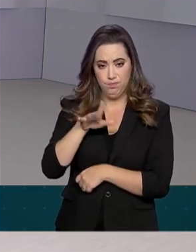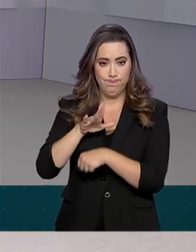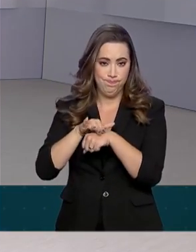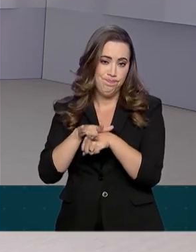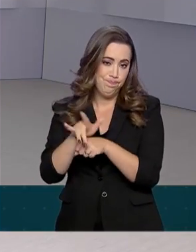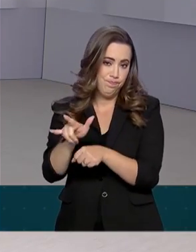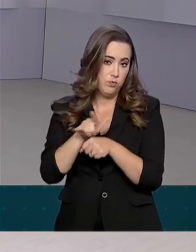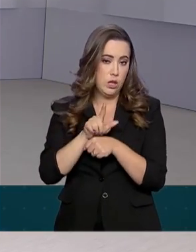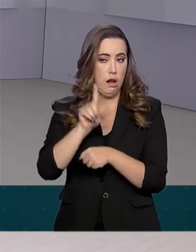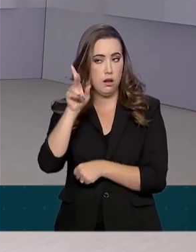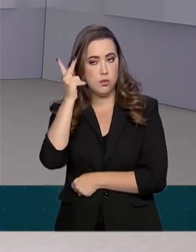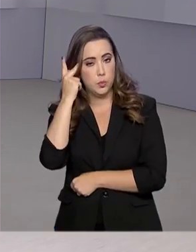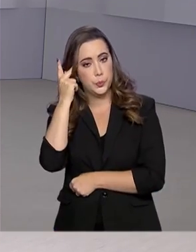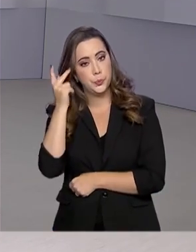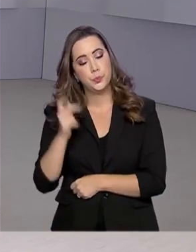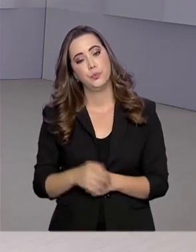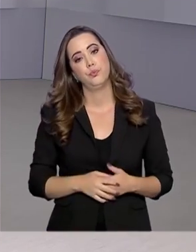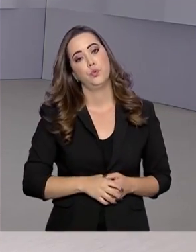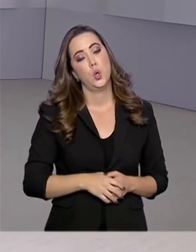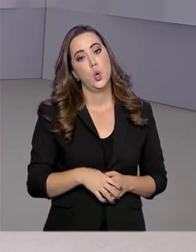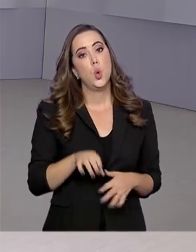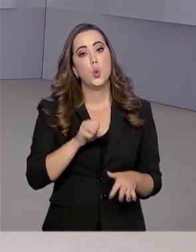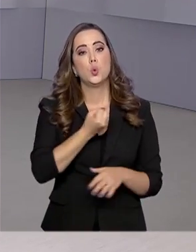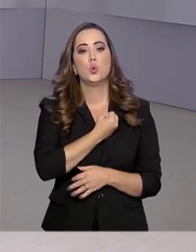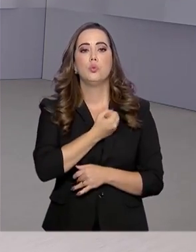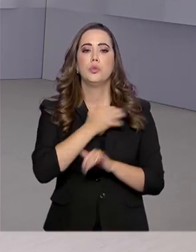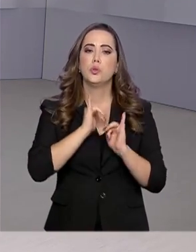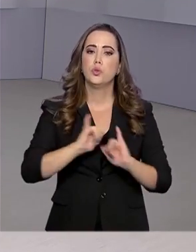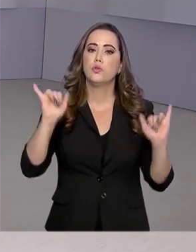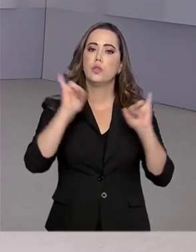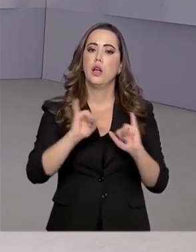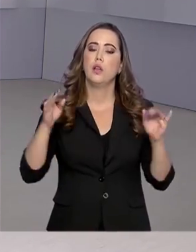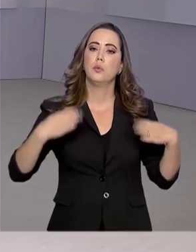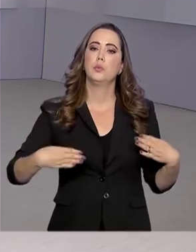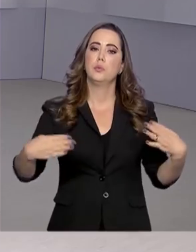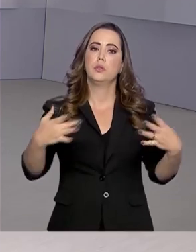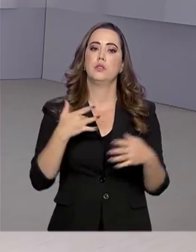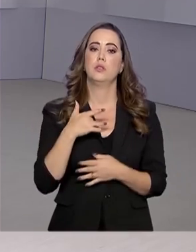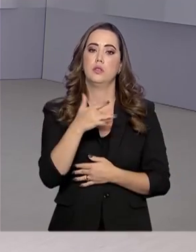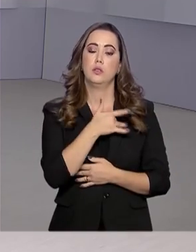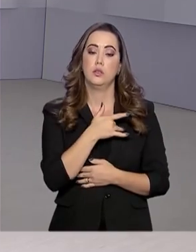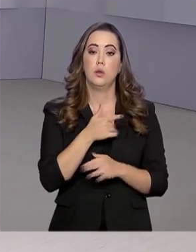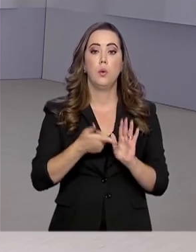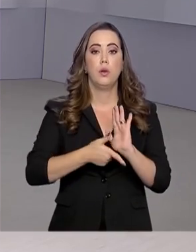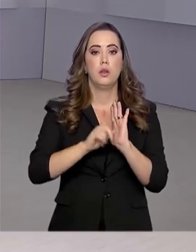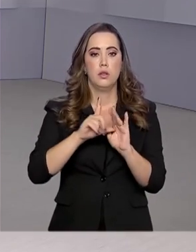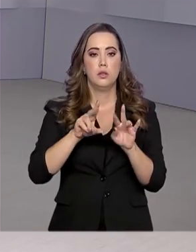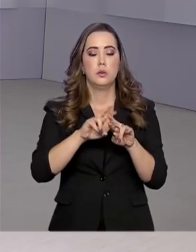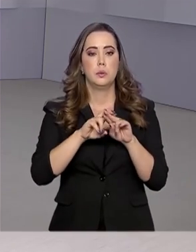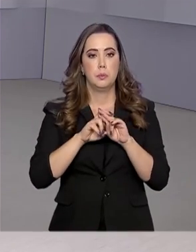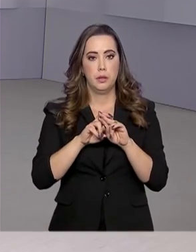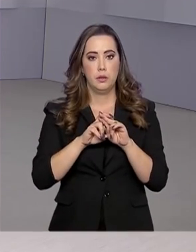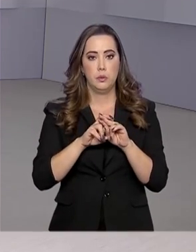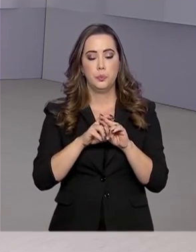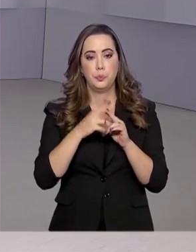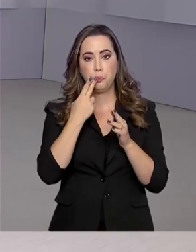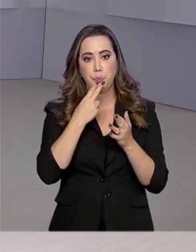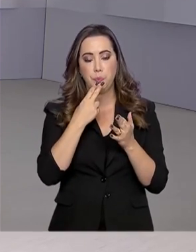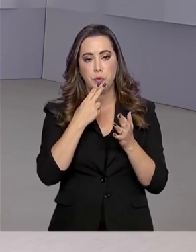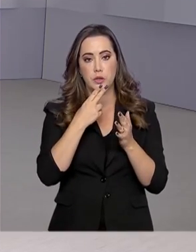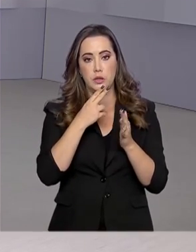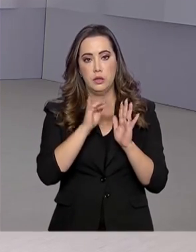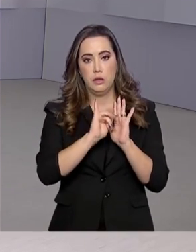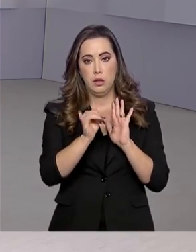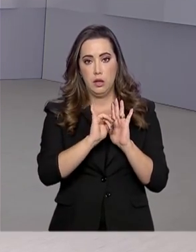no estado de São Paulo. Os dados foram divulgados agora há pouco pelo Ministério da Saúde. E mais cedo, por meio de nota, o Conselho